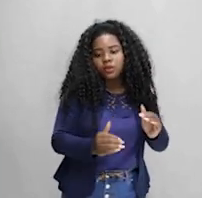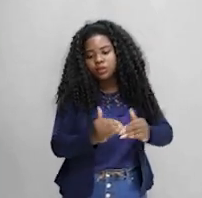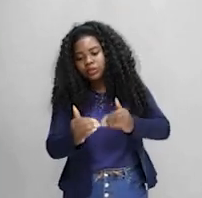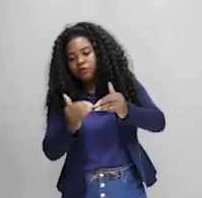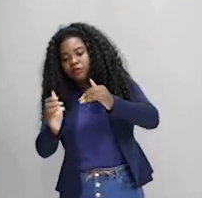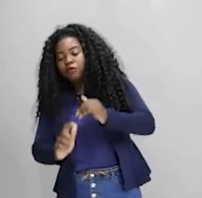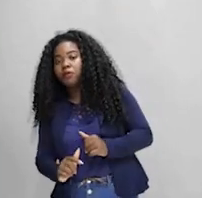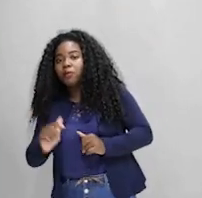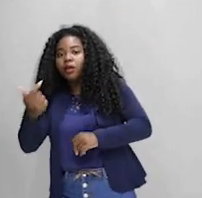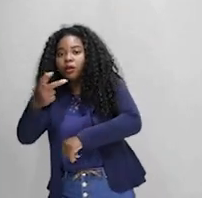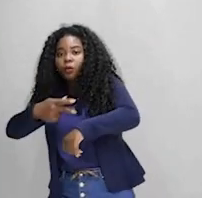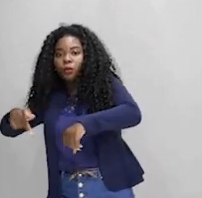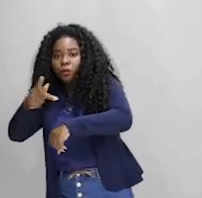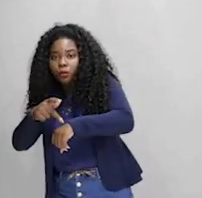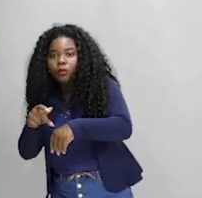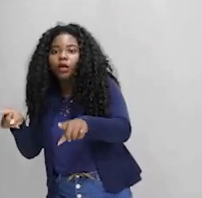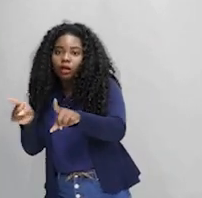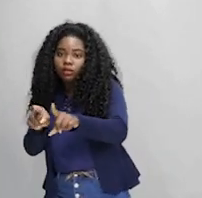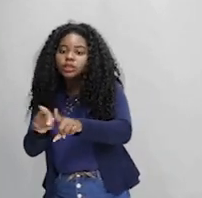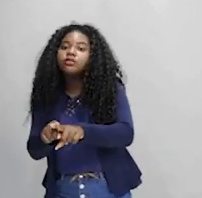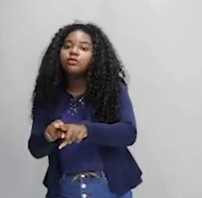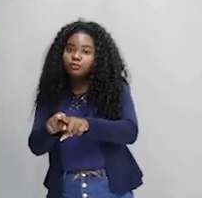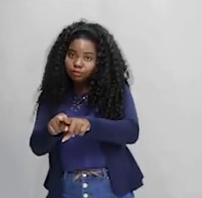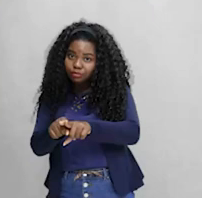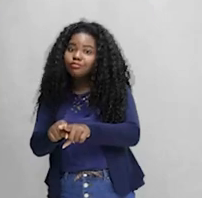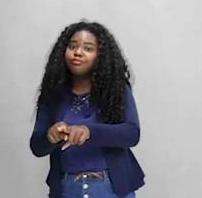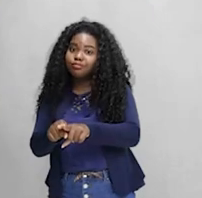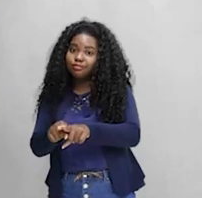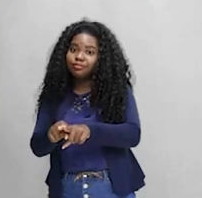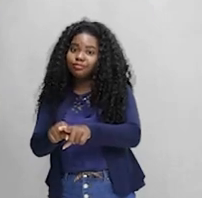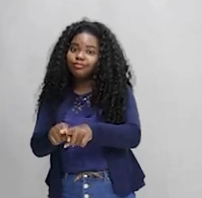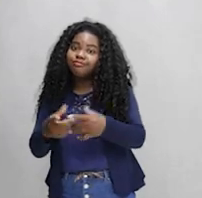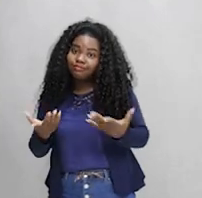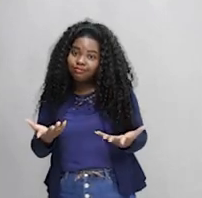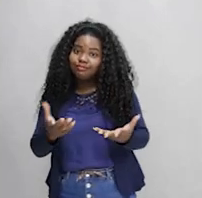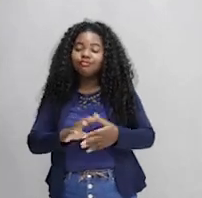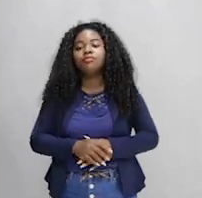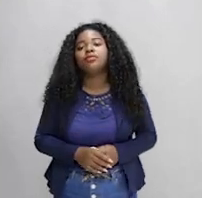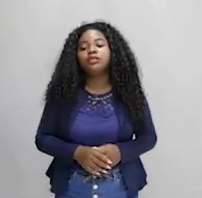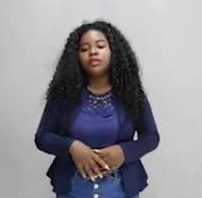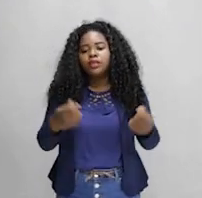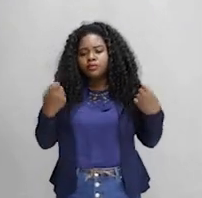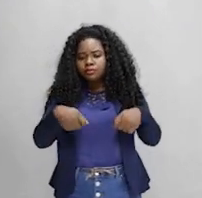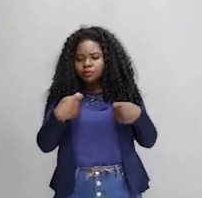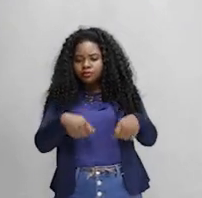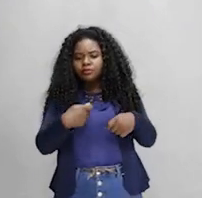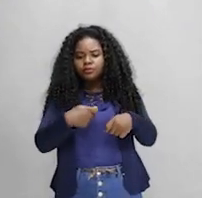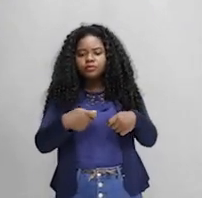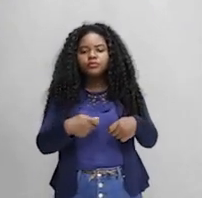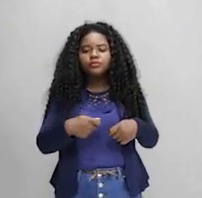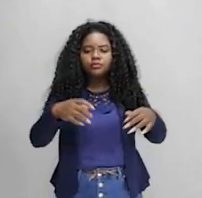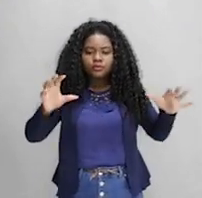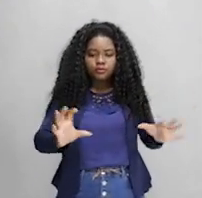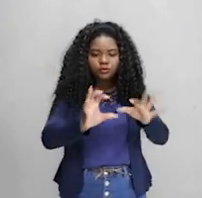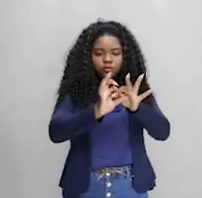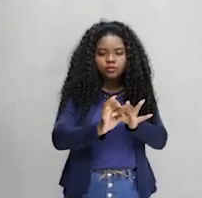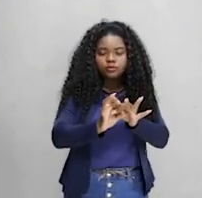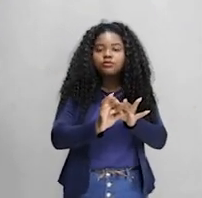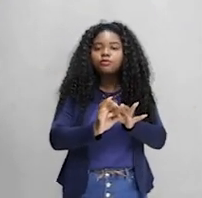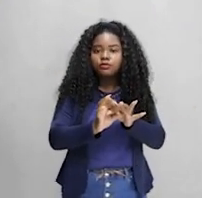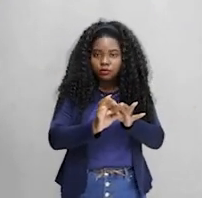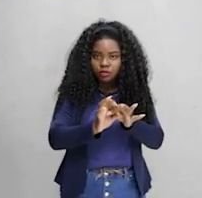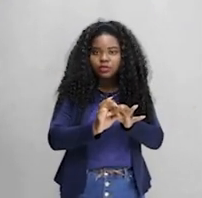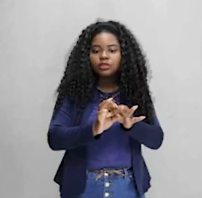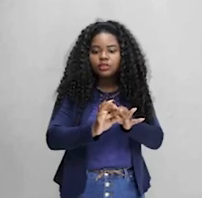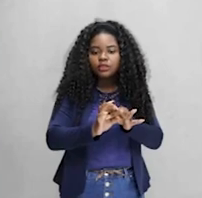que, possivelmente, também não poluem ou também poluem. Então, a necessidade dos acordos ambientais surge a partir daí. Que os